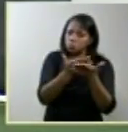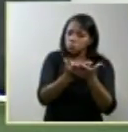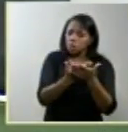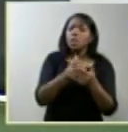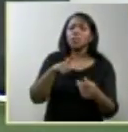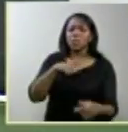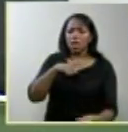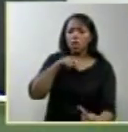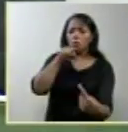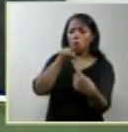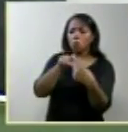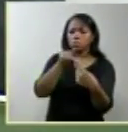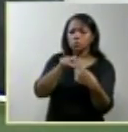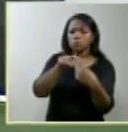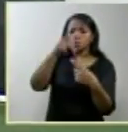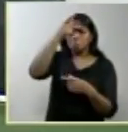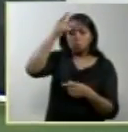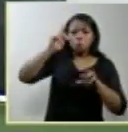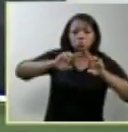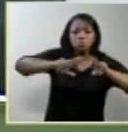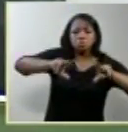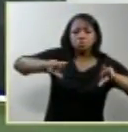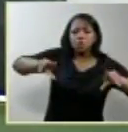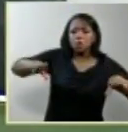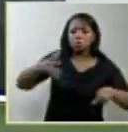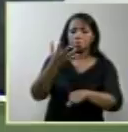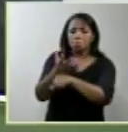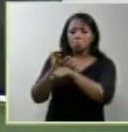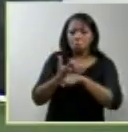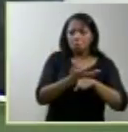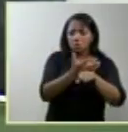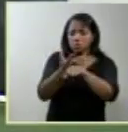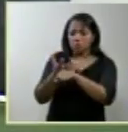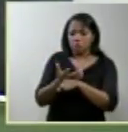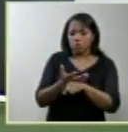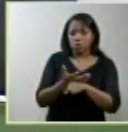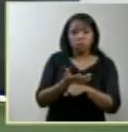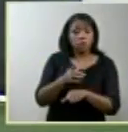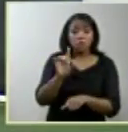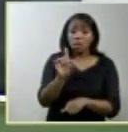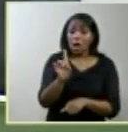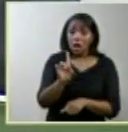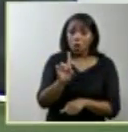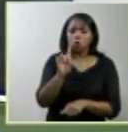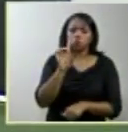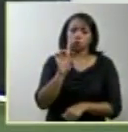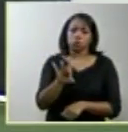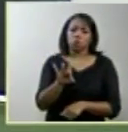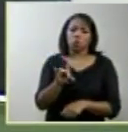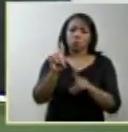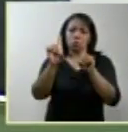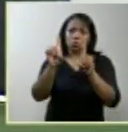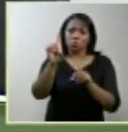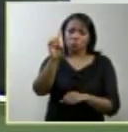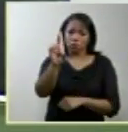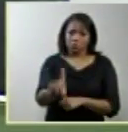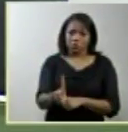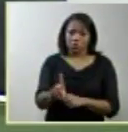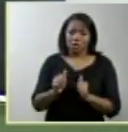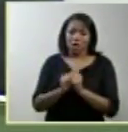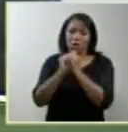pessoas das mais diversas áreas não apenas da área do direito que acompanham a TV